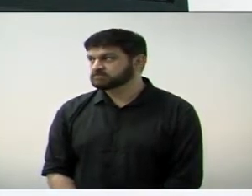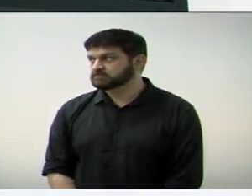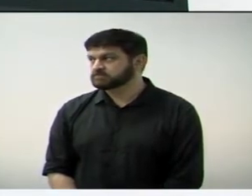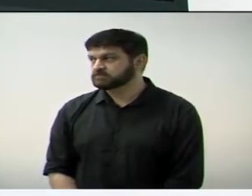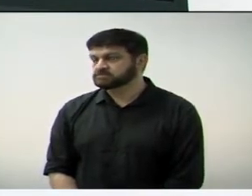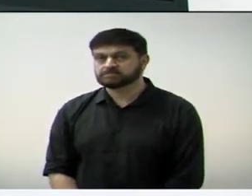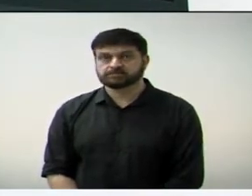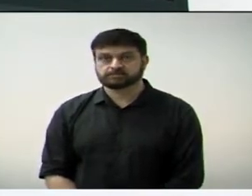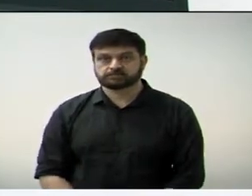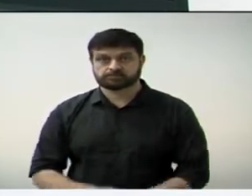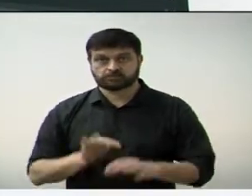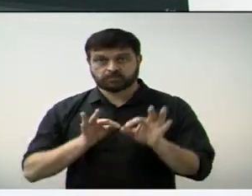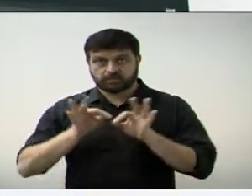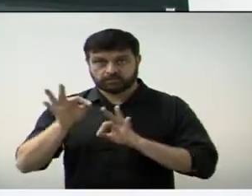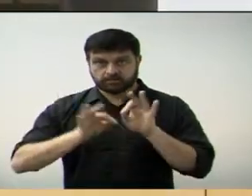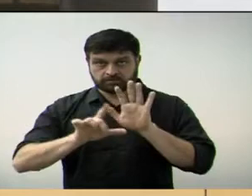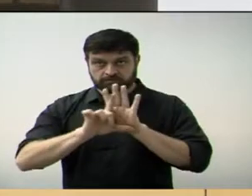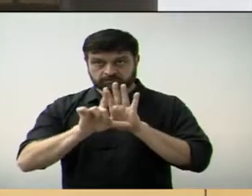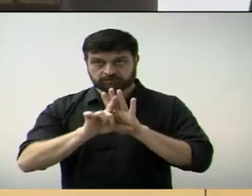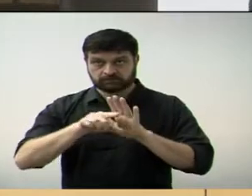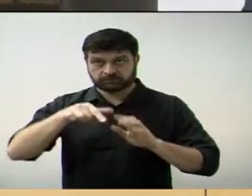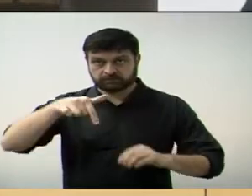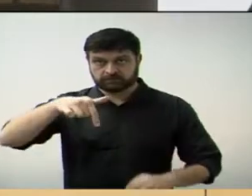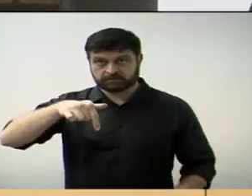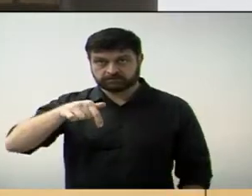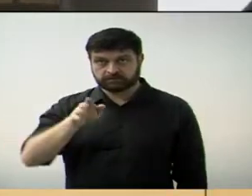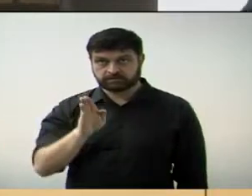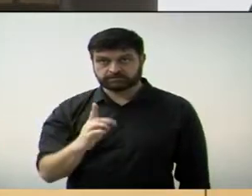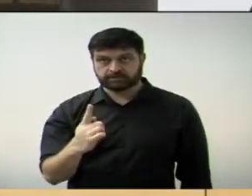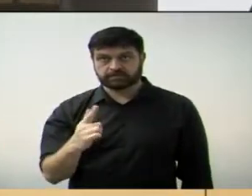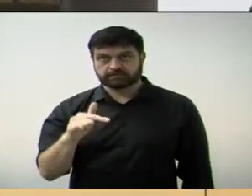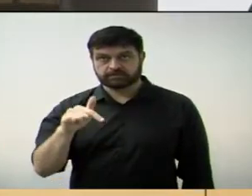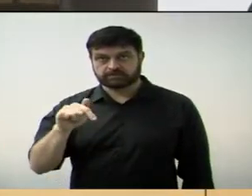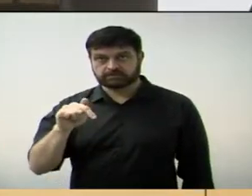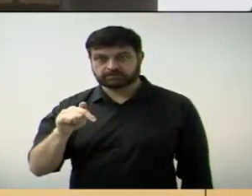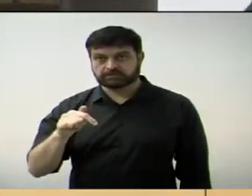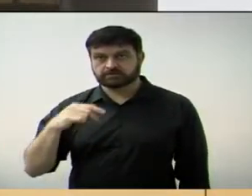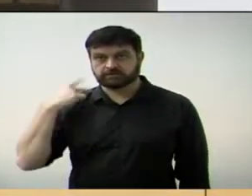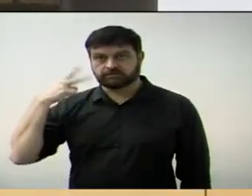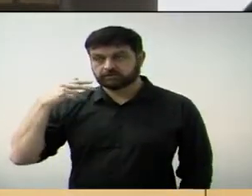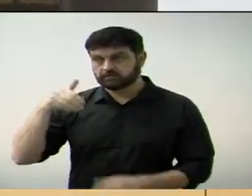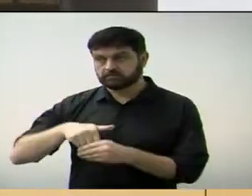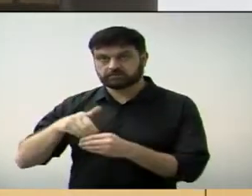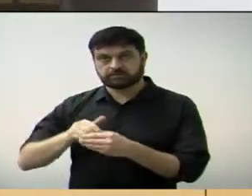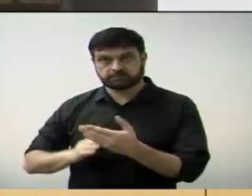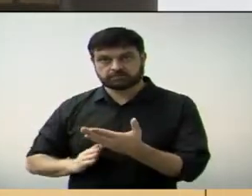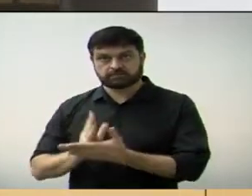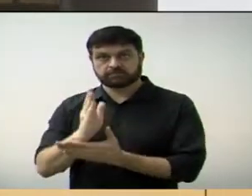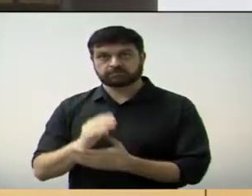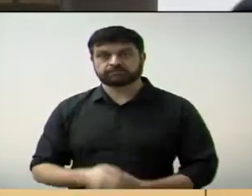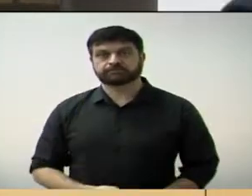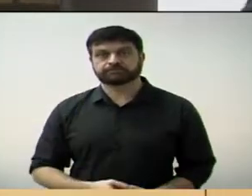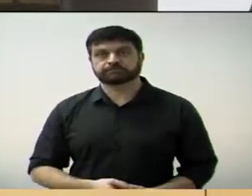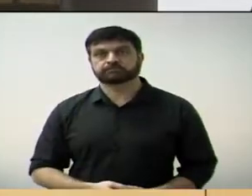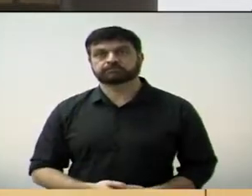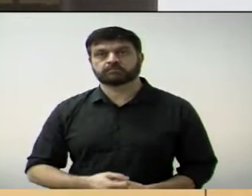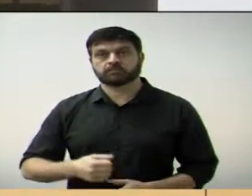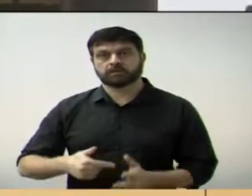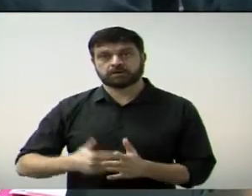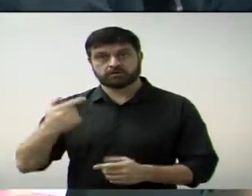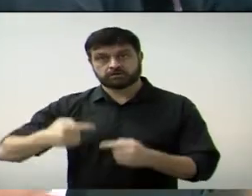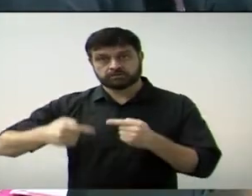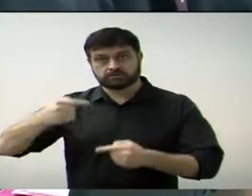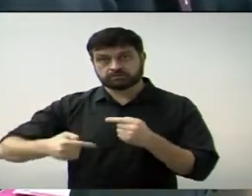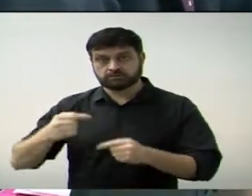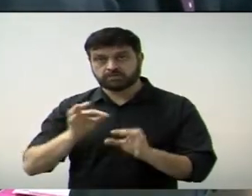O Projeto de Lei 07-17 foi aprovado por unanimidade. Segundo a discussão do Projeto de